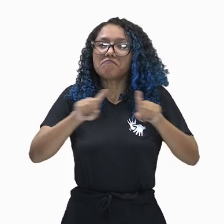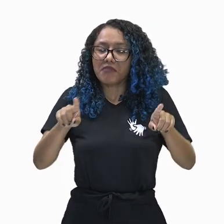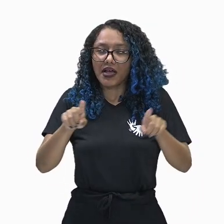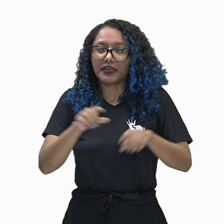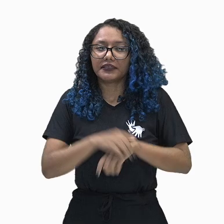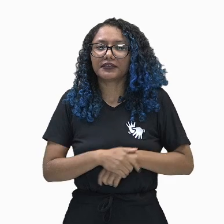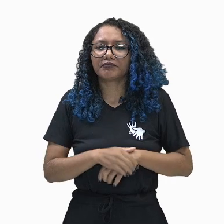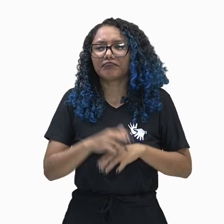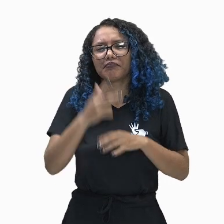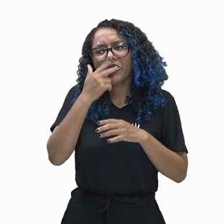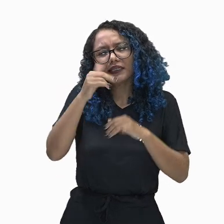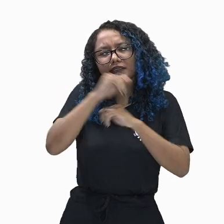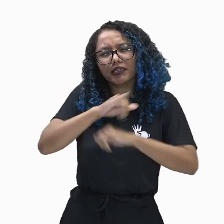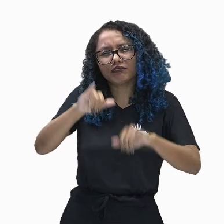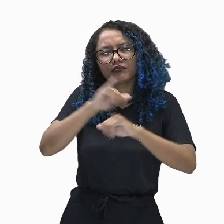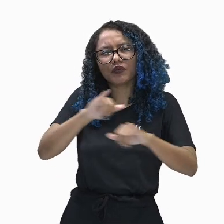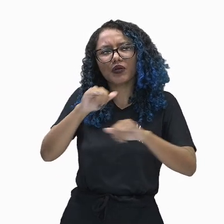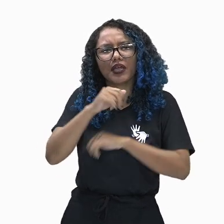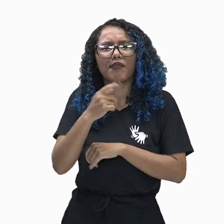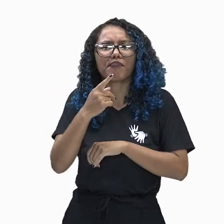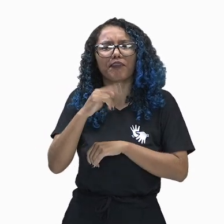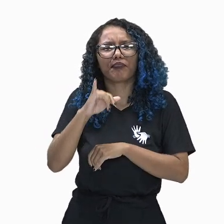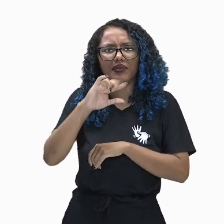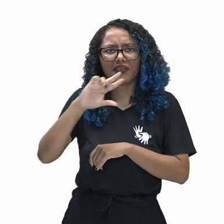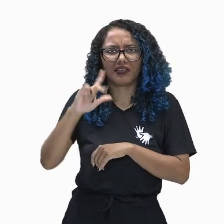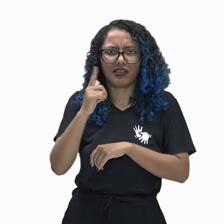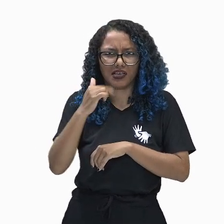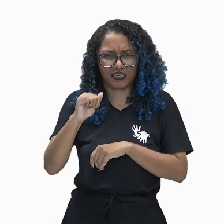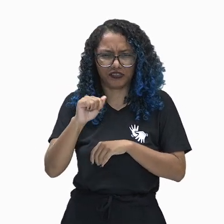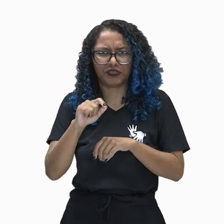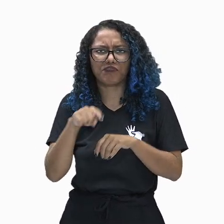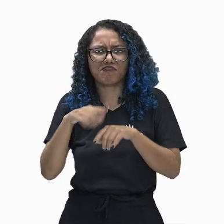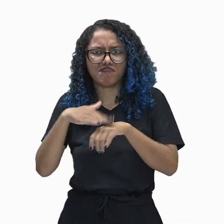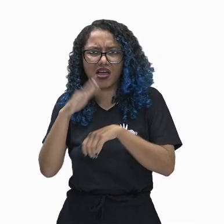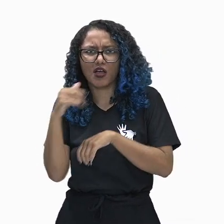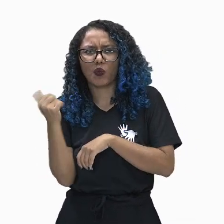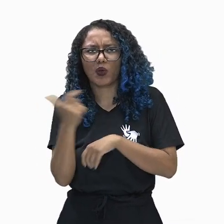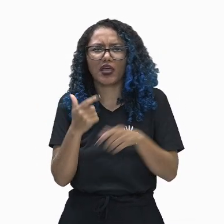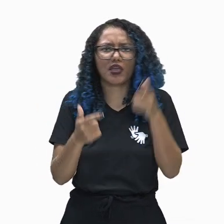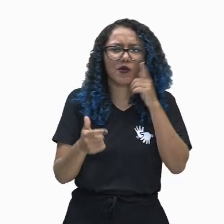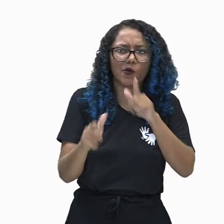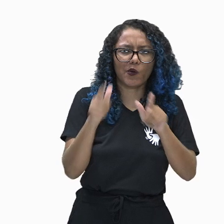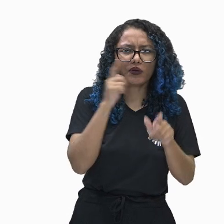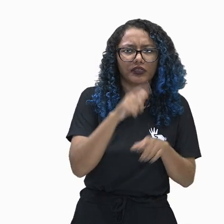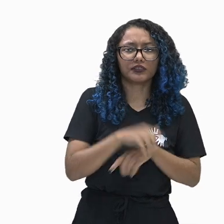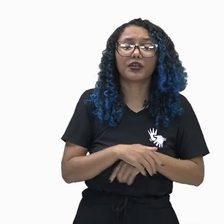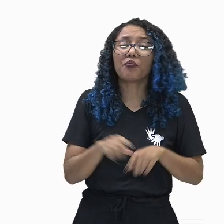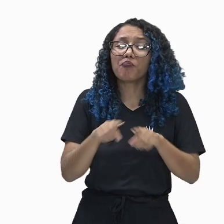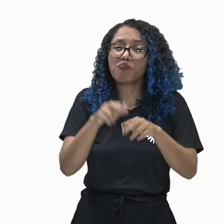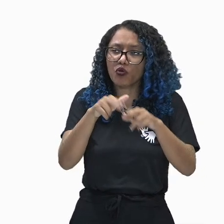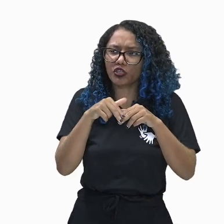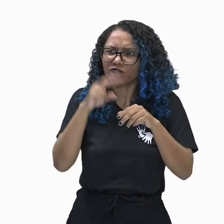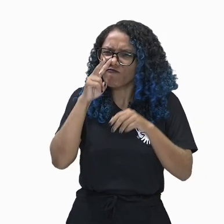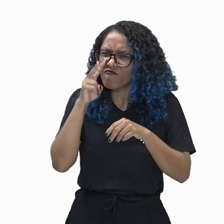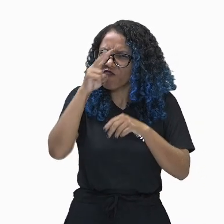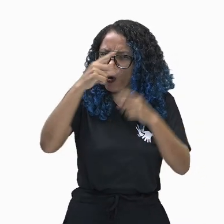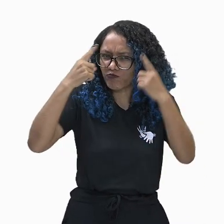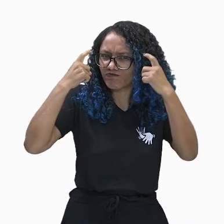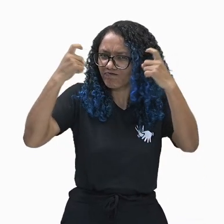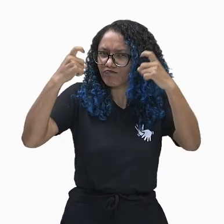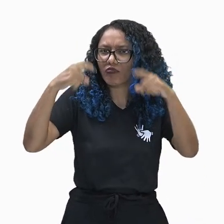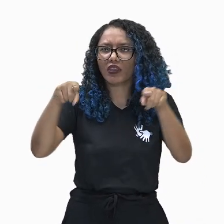pilhagem do que de conquista. Por isso, ficaram mais conhecidos como os fortes, violentos e